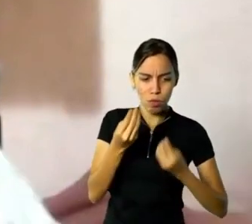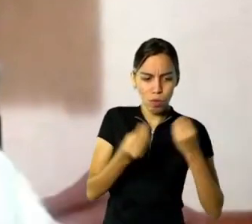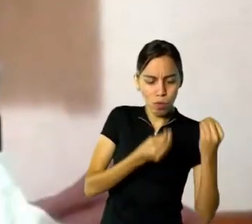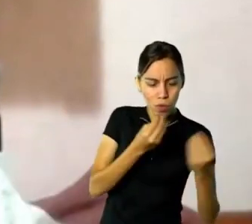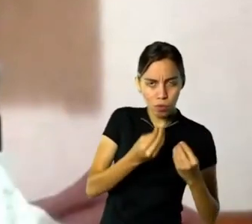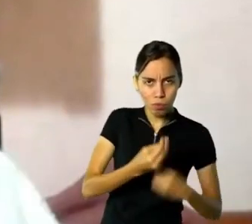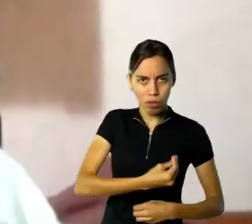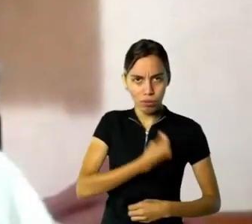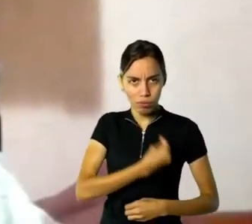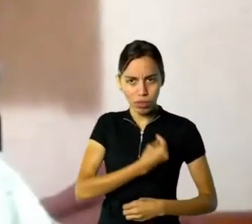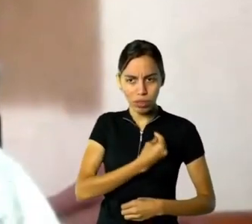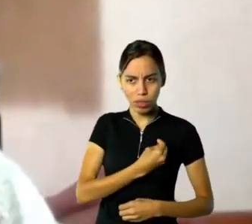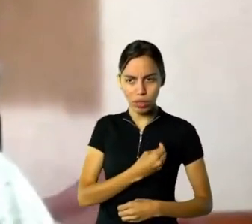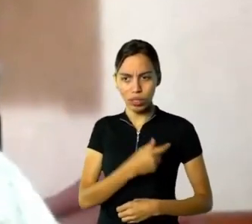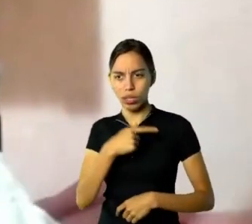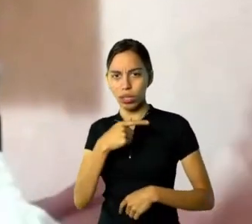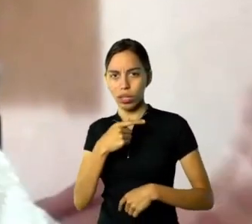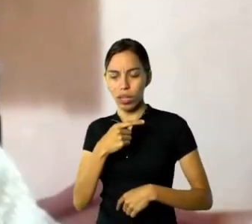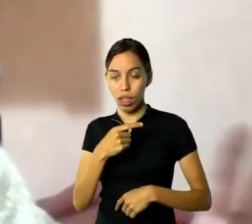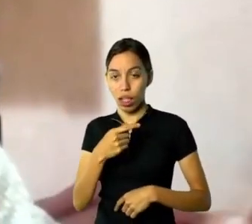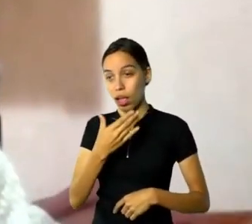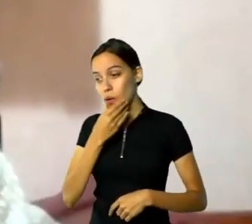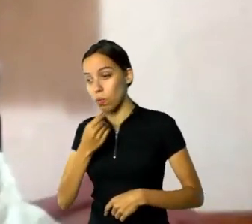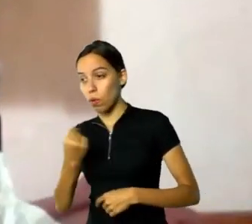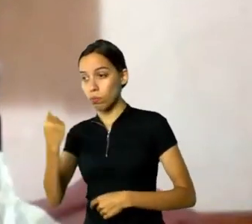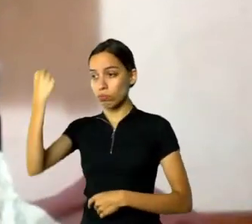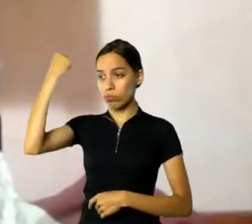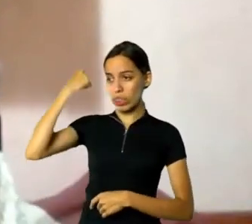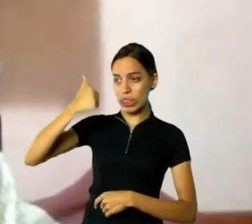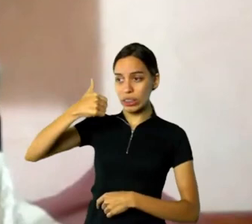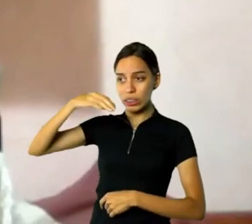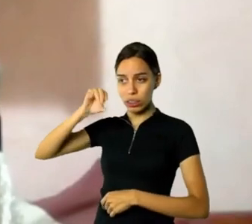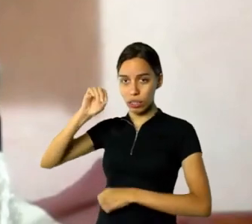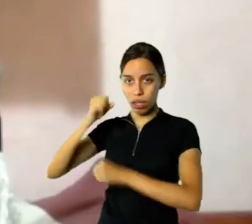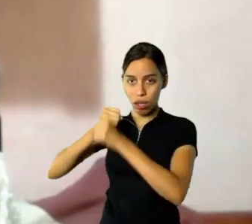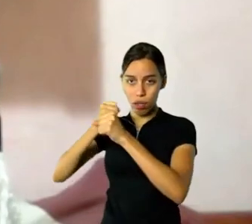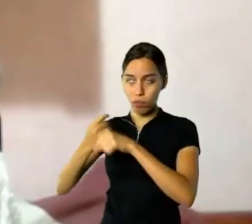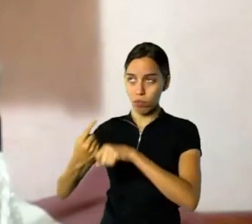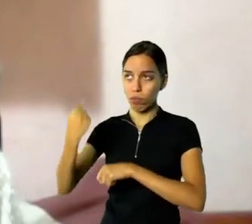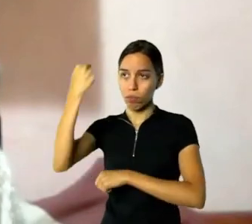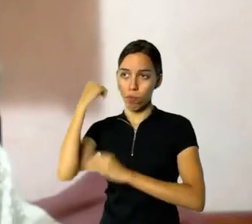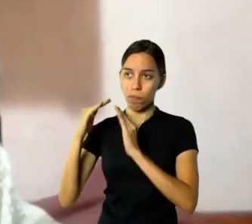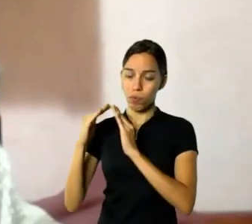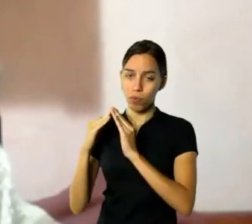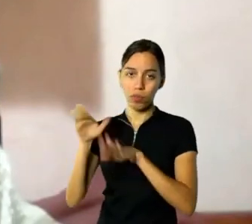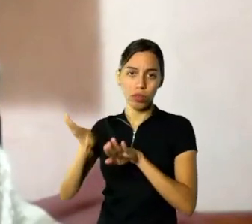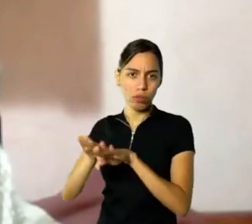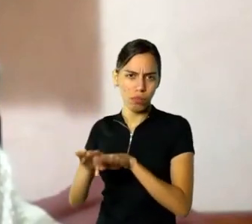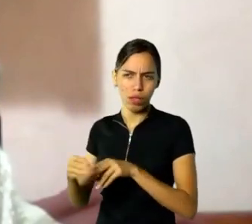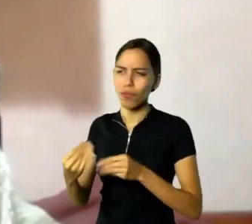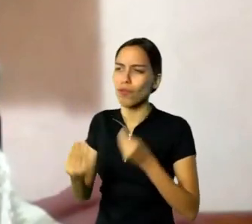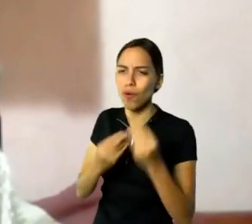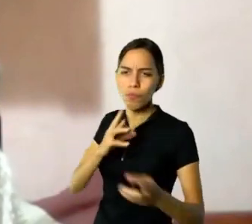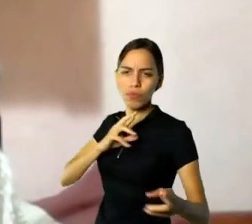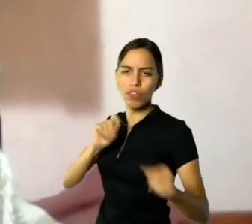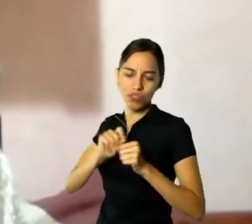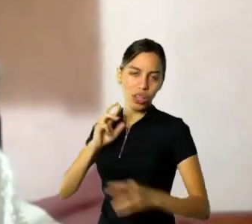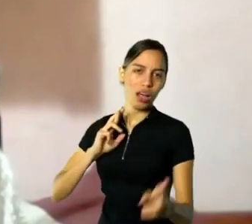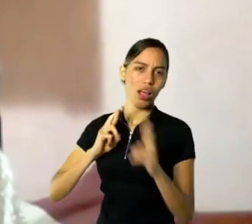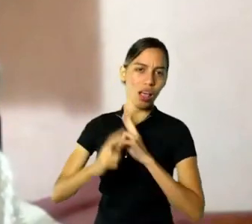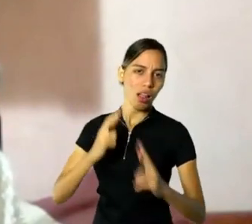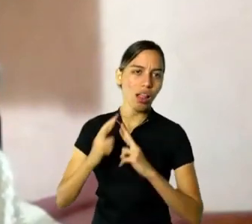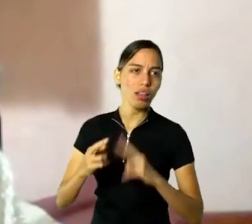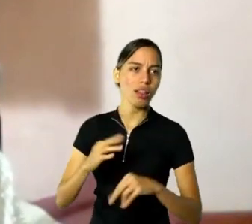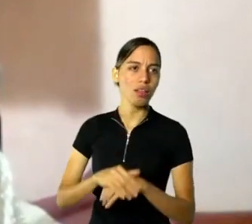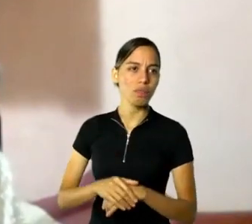anos depois, na mesma casa. Então, alguma coisa de parecido teria naquela infância. E foi onde? Eu já escrevi